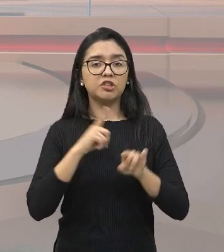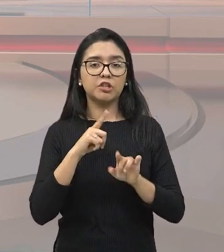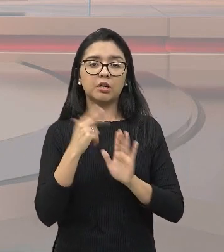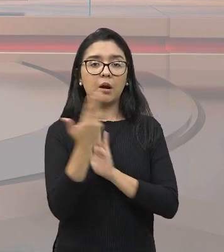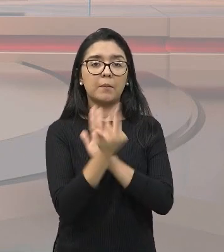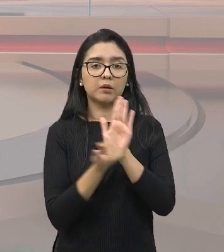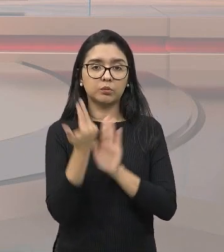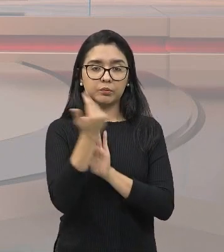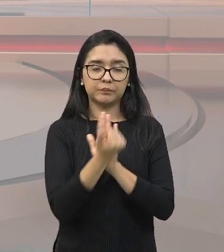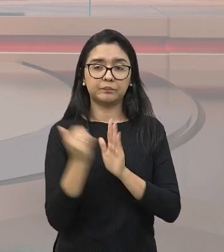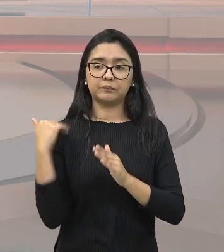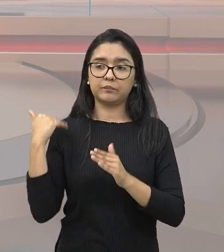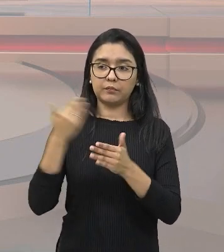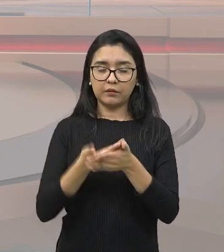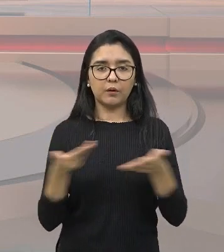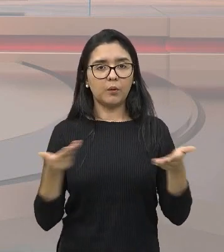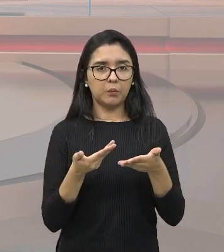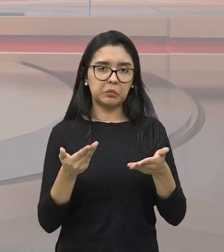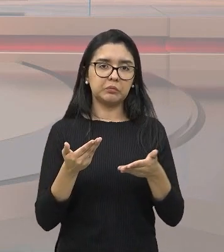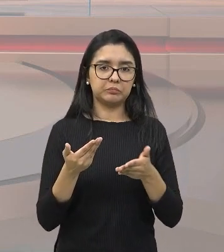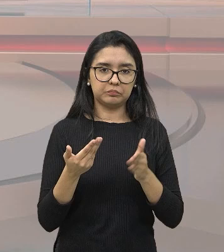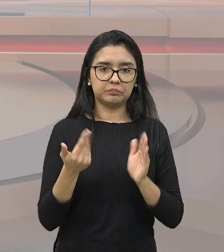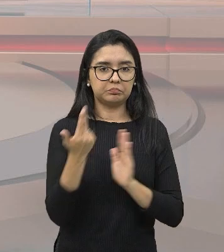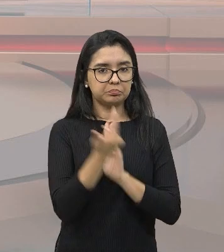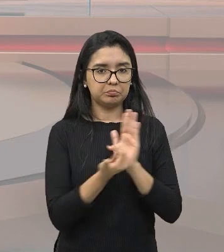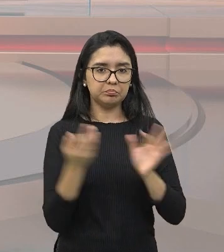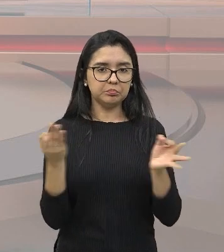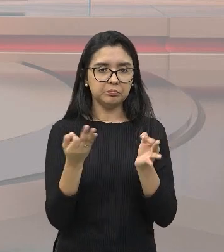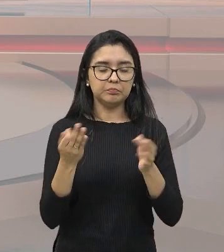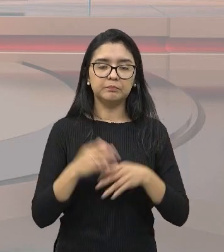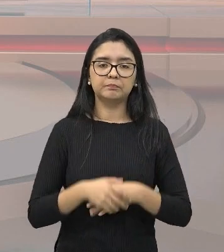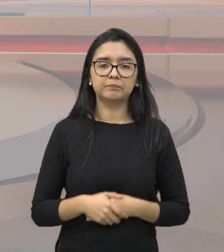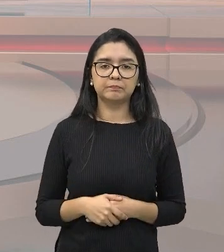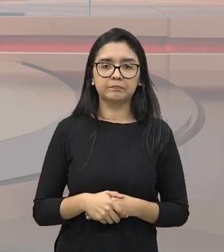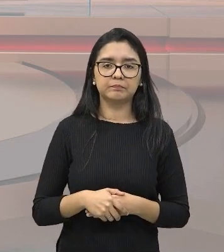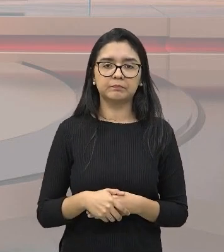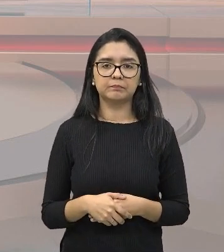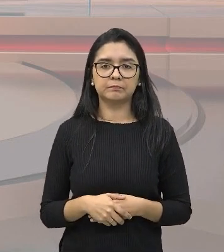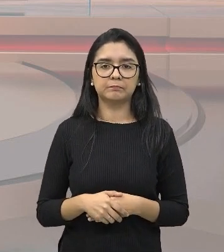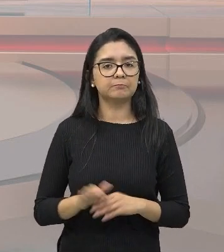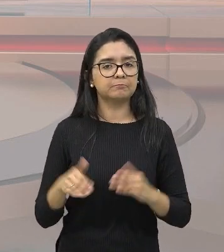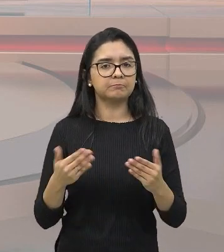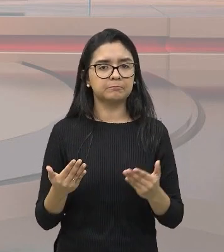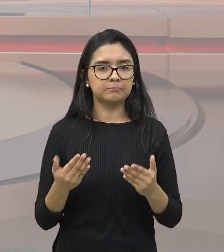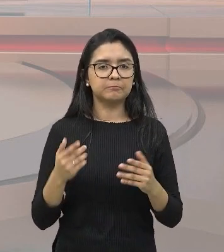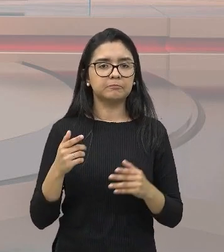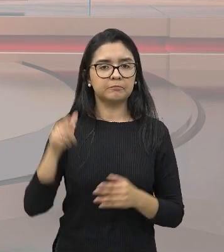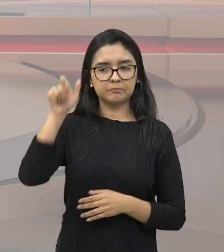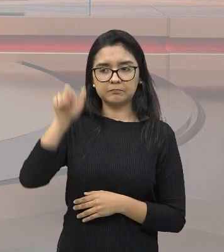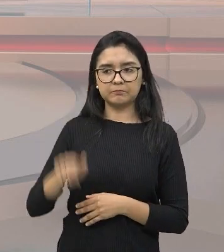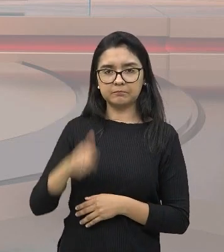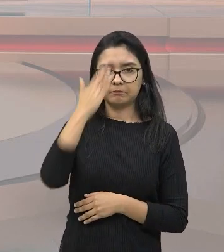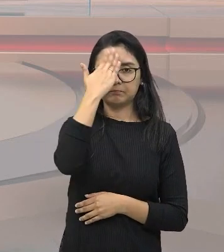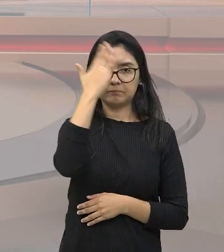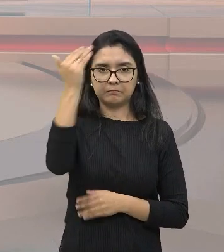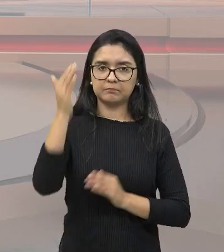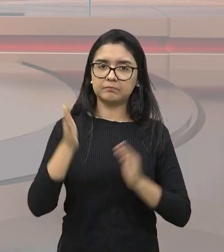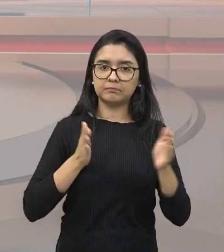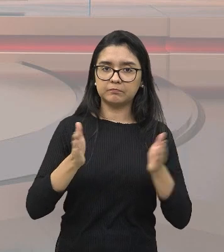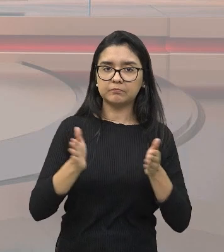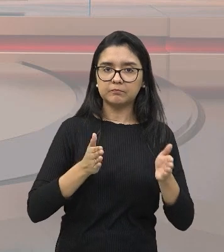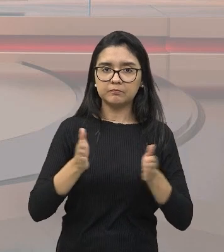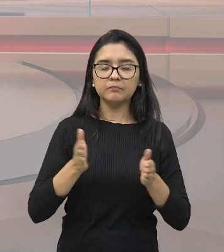óleo, que até hoje são muito bem conservadas. E aqui temos o Simón Bolívar como um dos grandes nomes desse momento que,